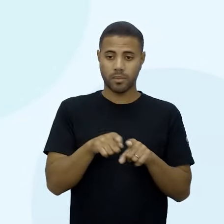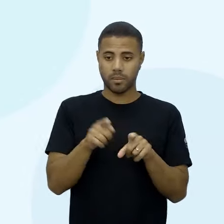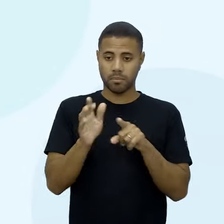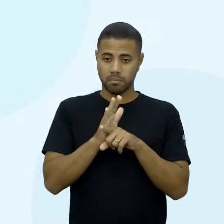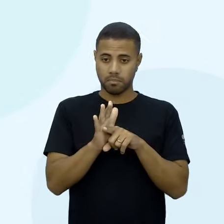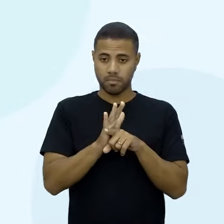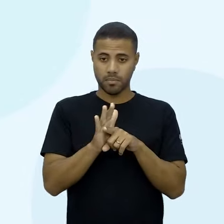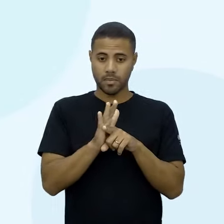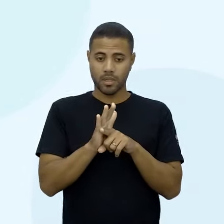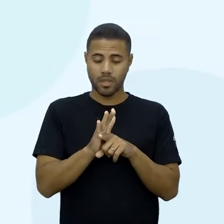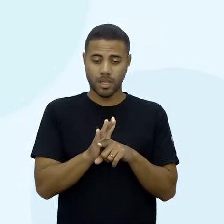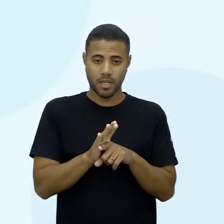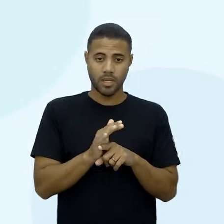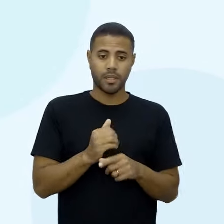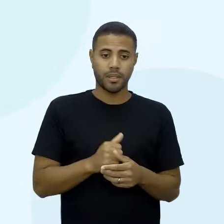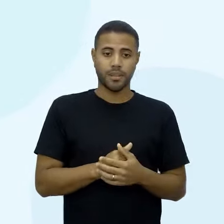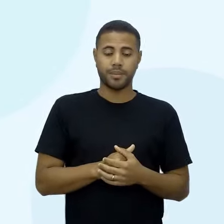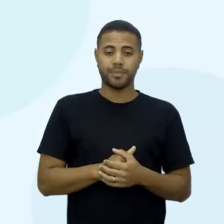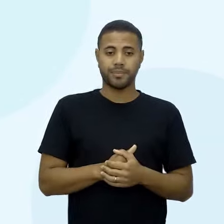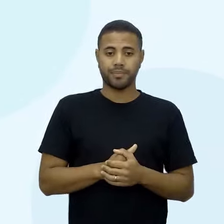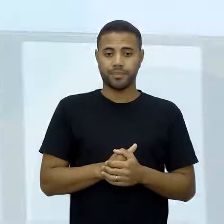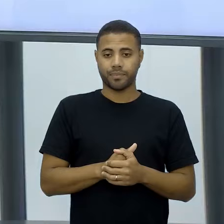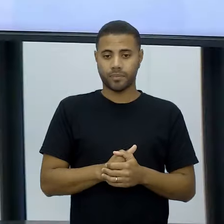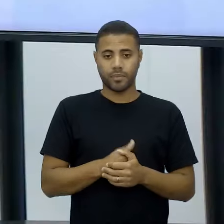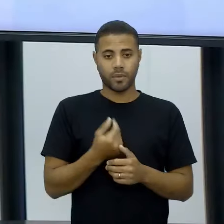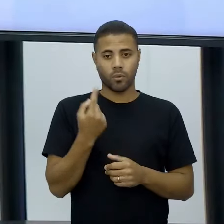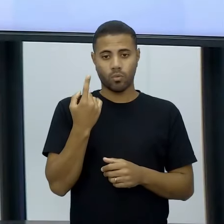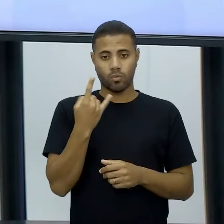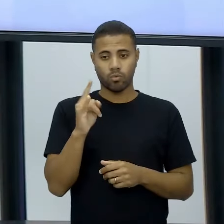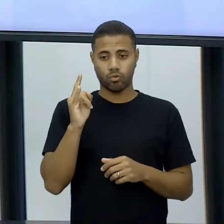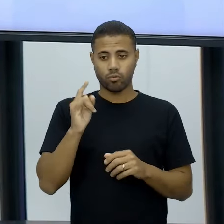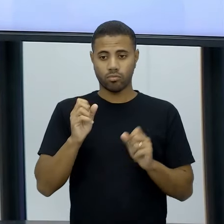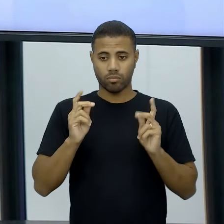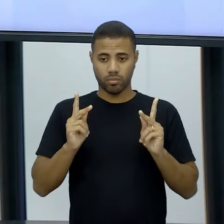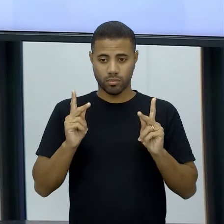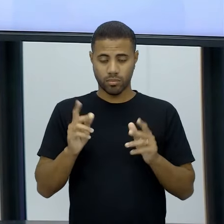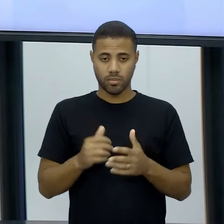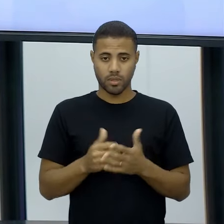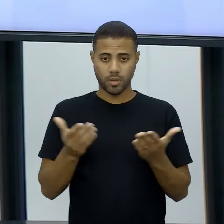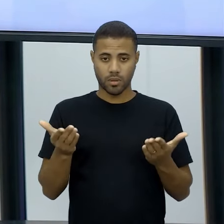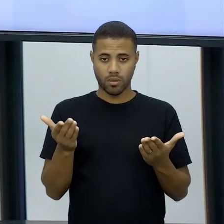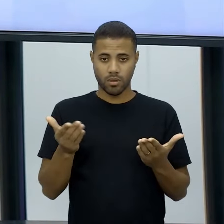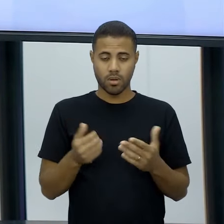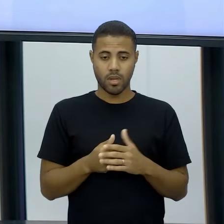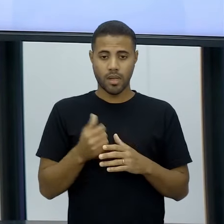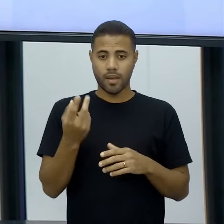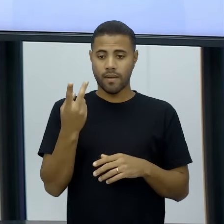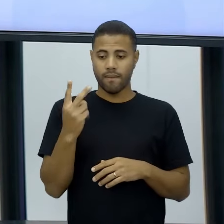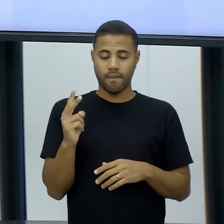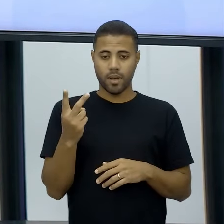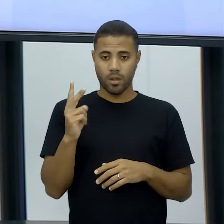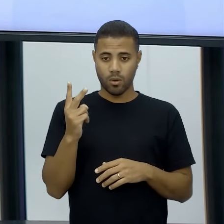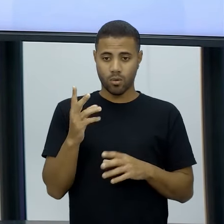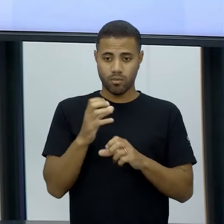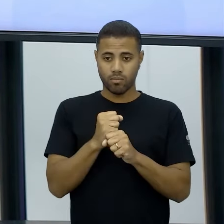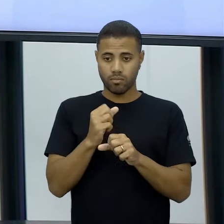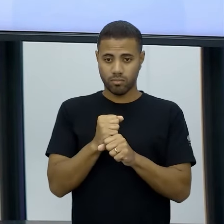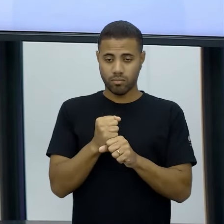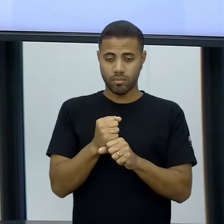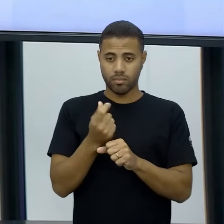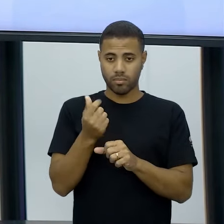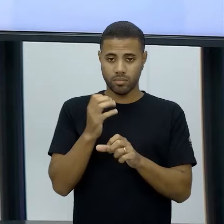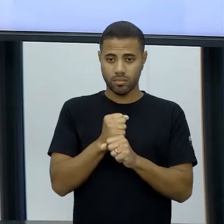subtração aí, e a divisão, né? Por último. Tudo bem? Então, feito isso, substitui os valores, encontramos aí uma população de